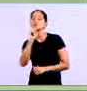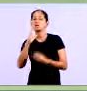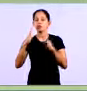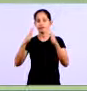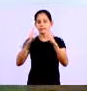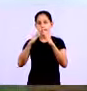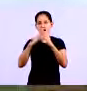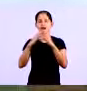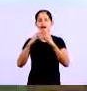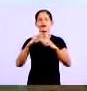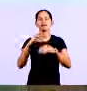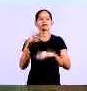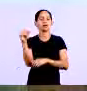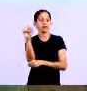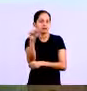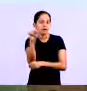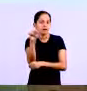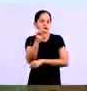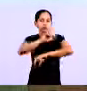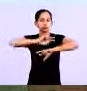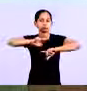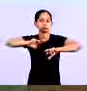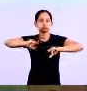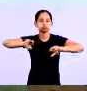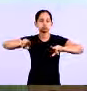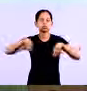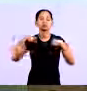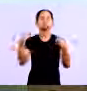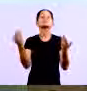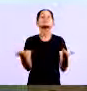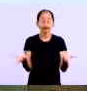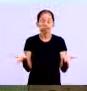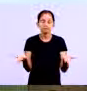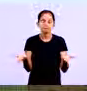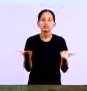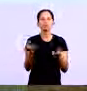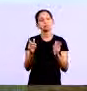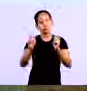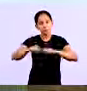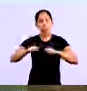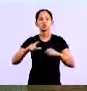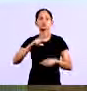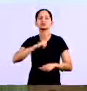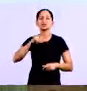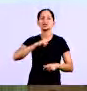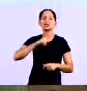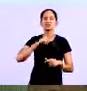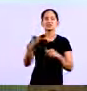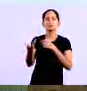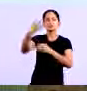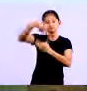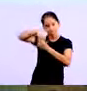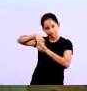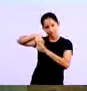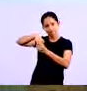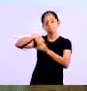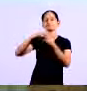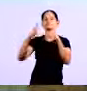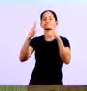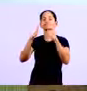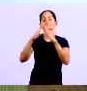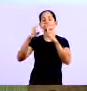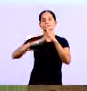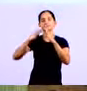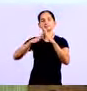o controle que nós chamamos de imobilizado aqui, tudo aquilo que a empresa tem, pertence à empresa, que está no nome da empresa, digamos